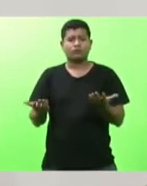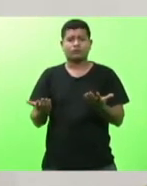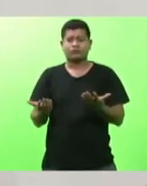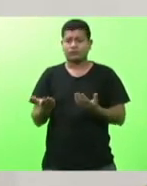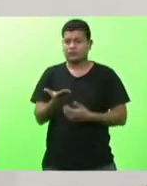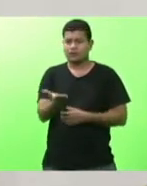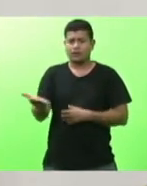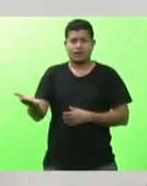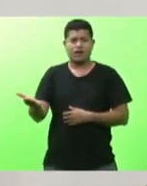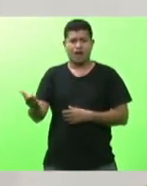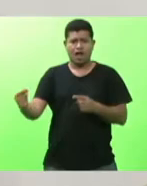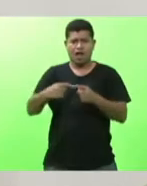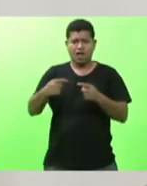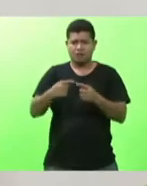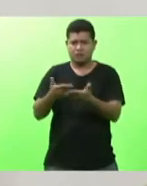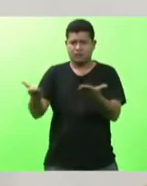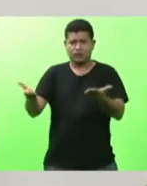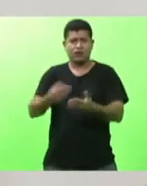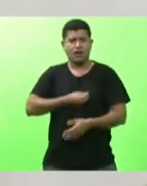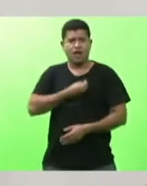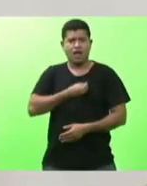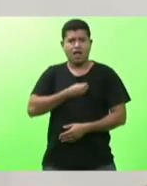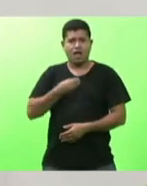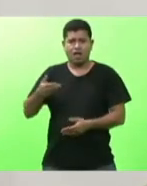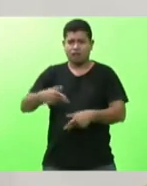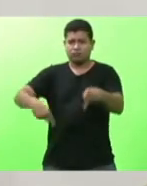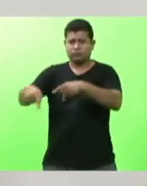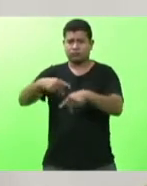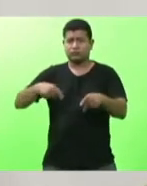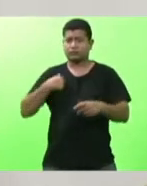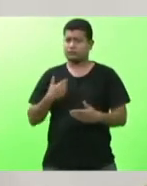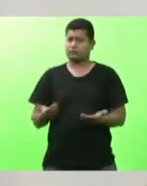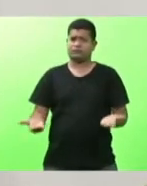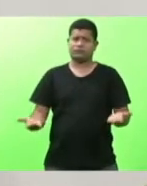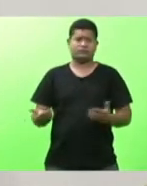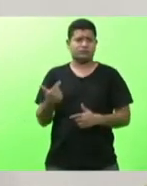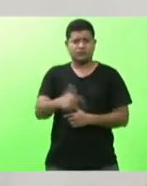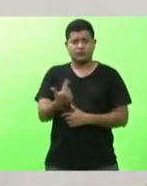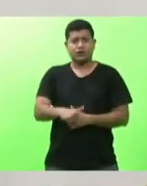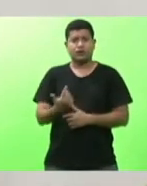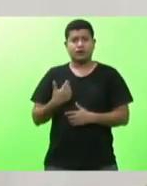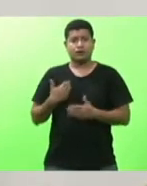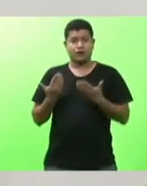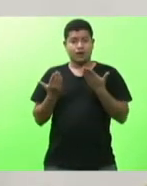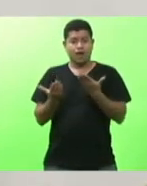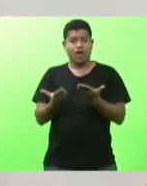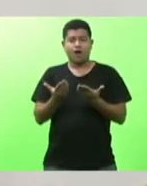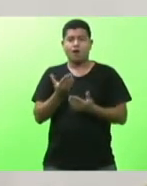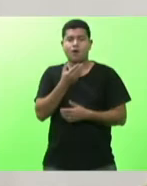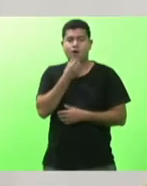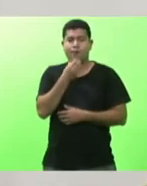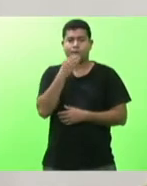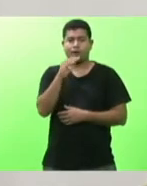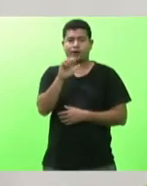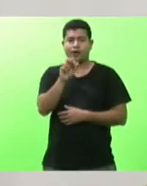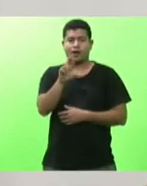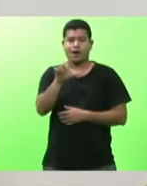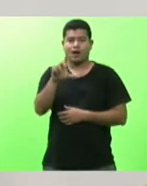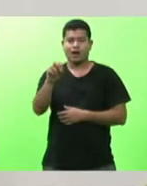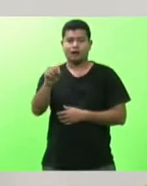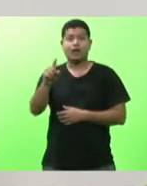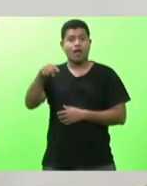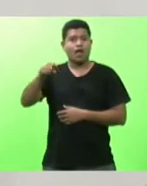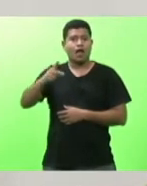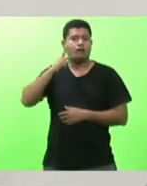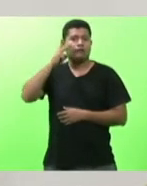catarinense? Eu fui procurada recentemente pelo vereador Jean Carlo, vereador de caçador,